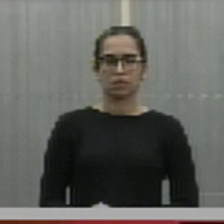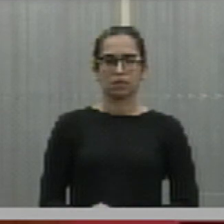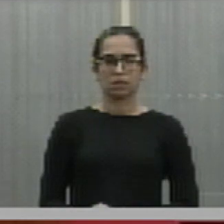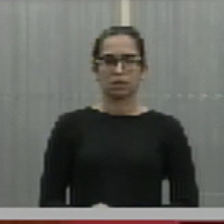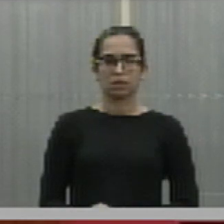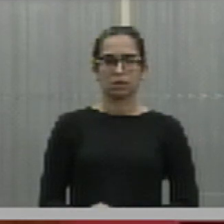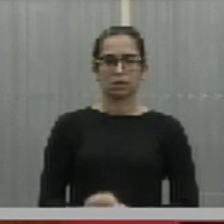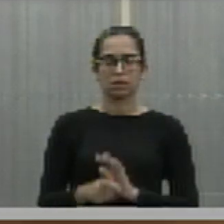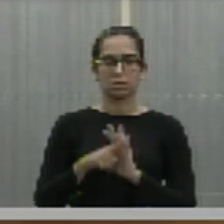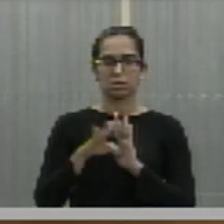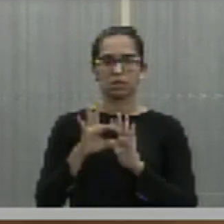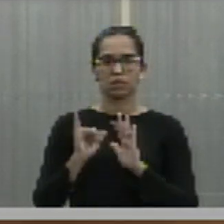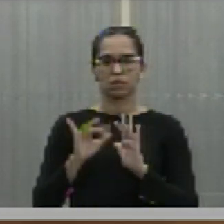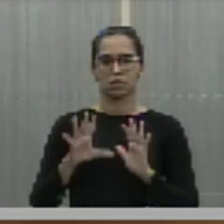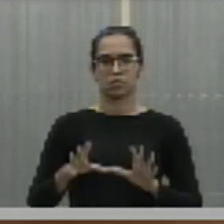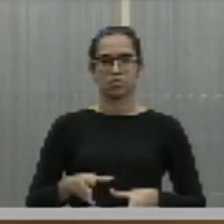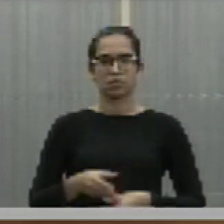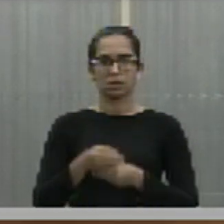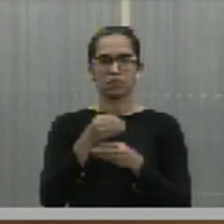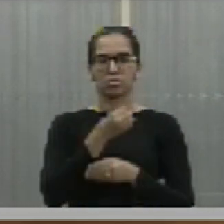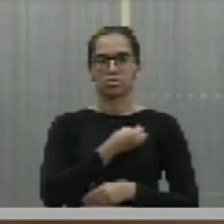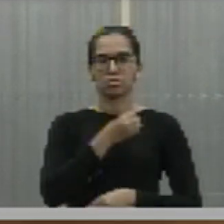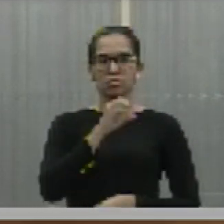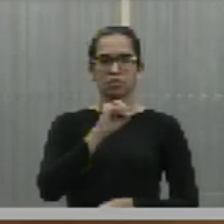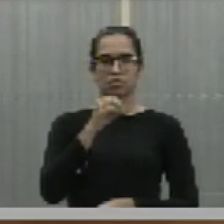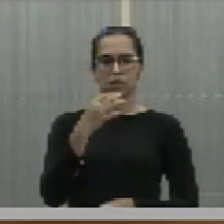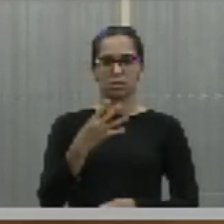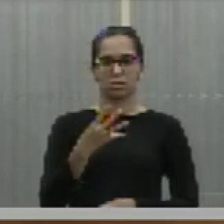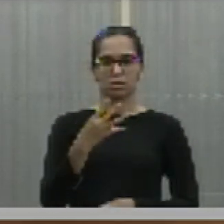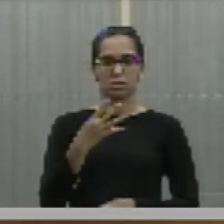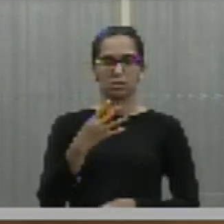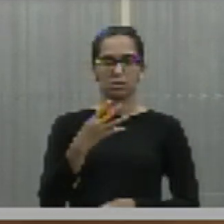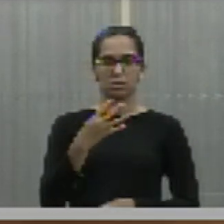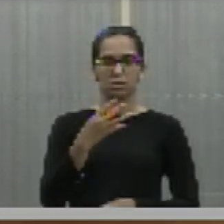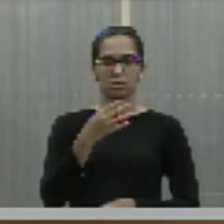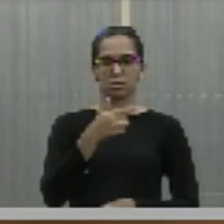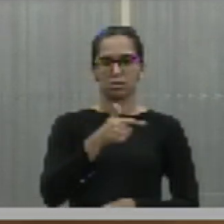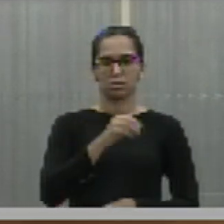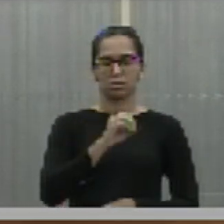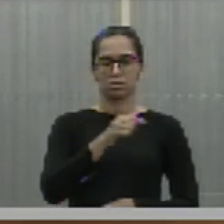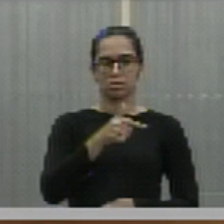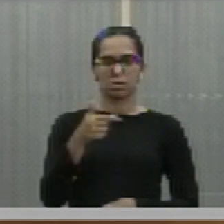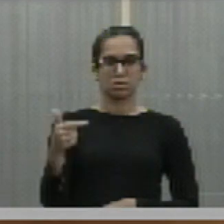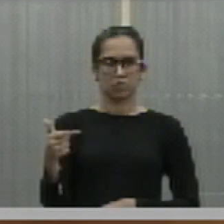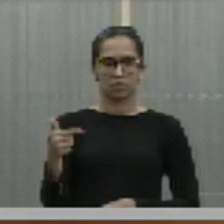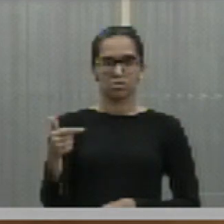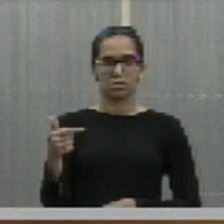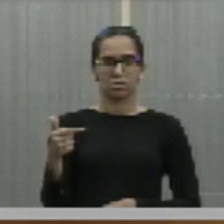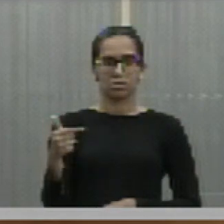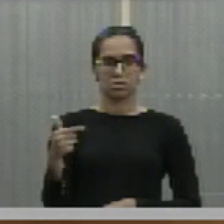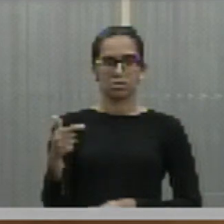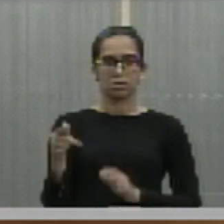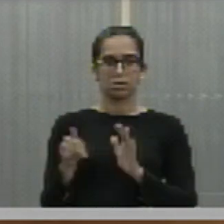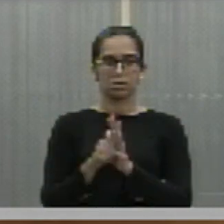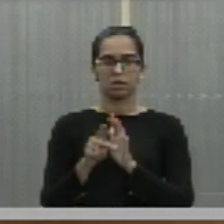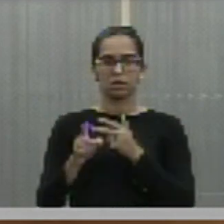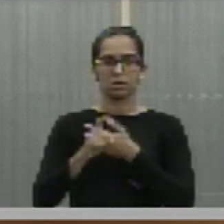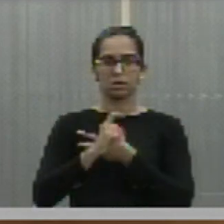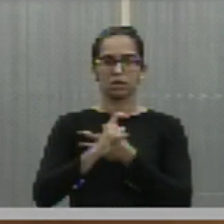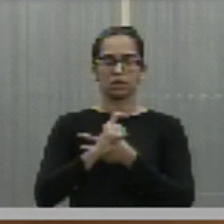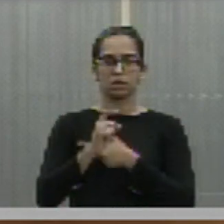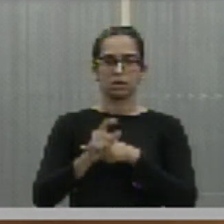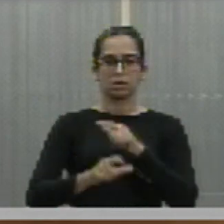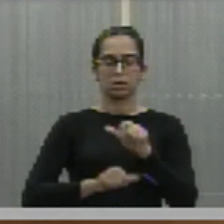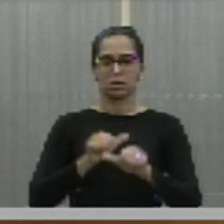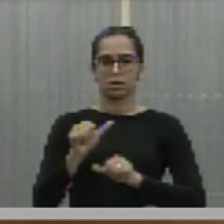Projeto de lei complementar número 04 de 2022, do Poder Executivo. Altera a lei